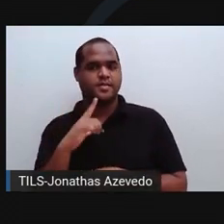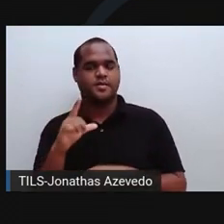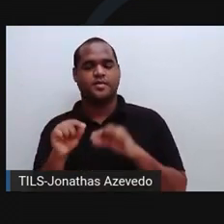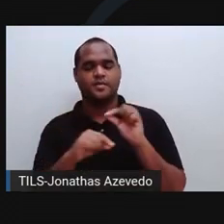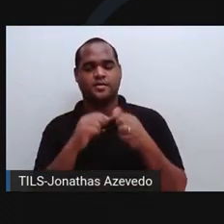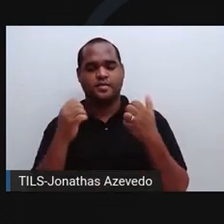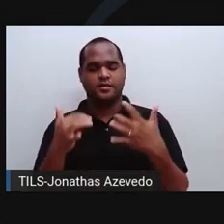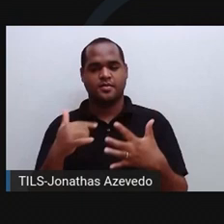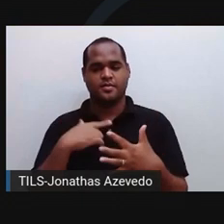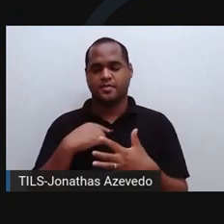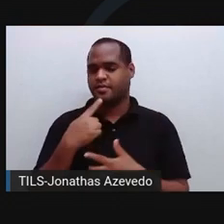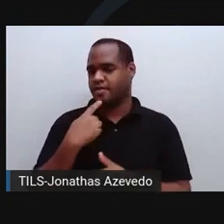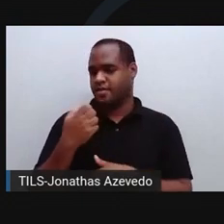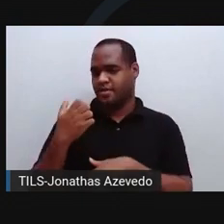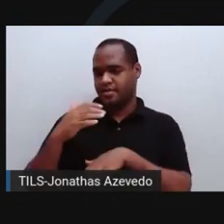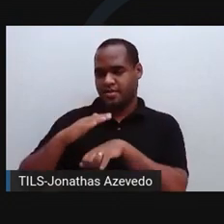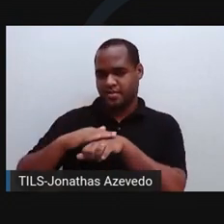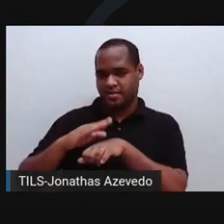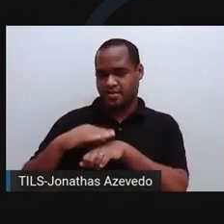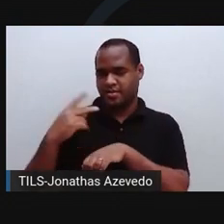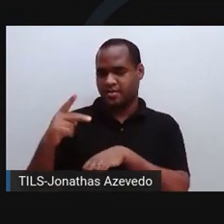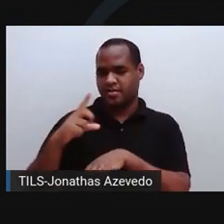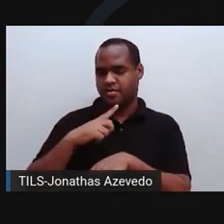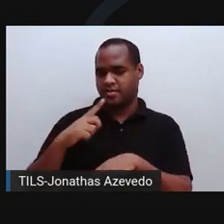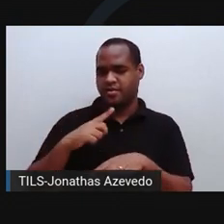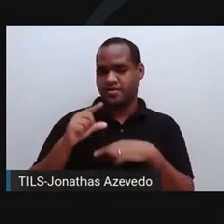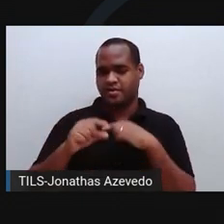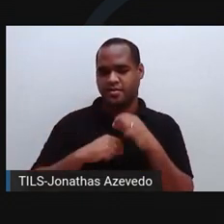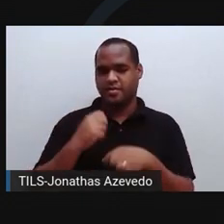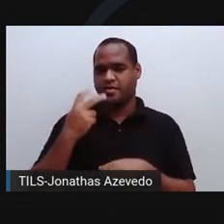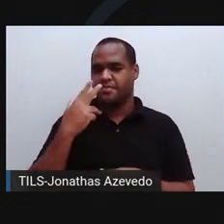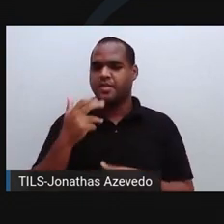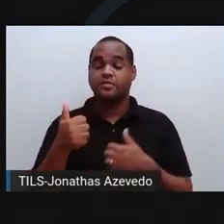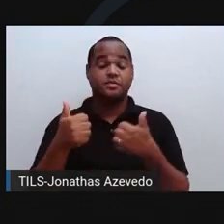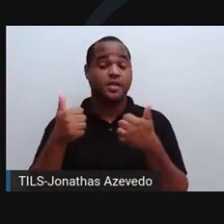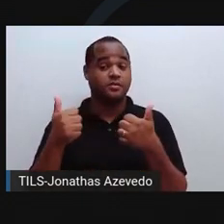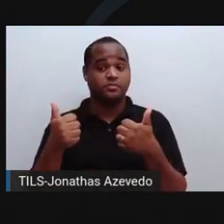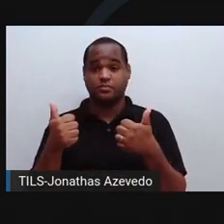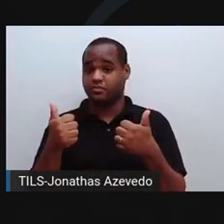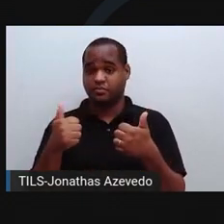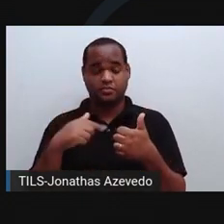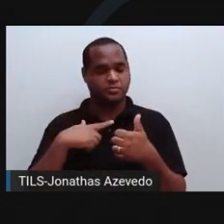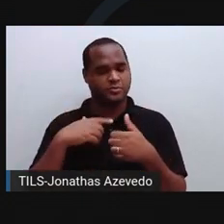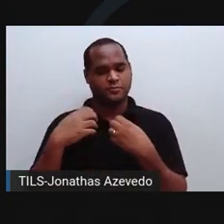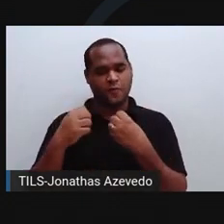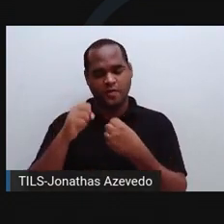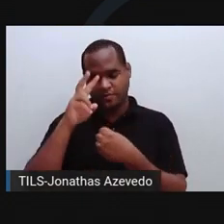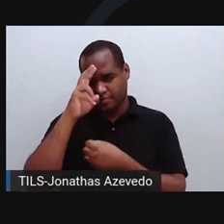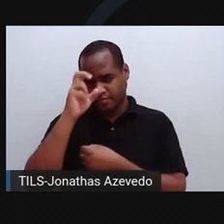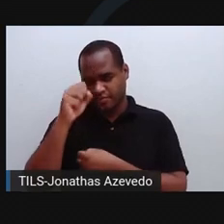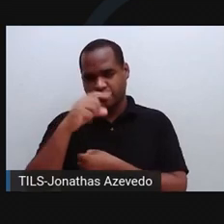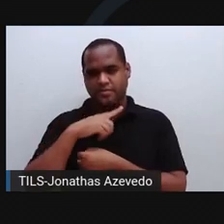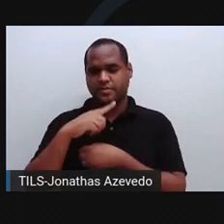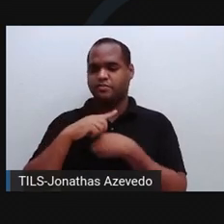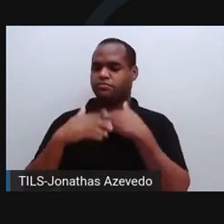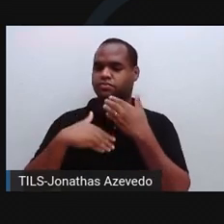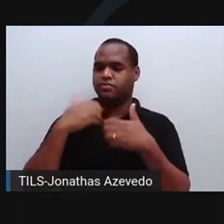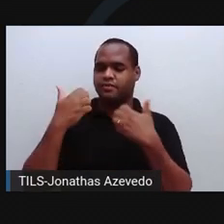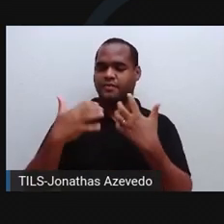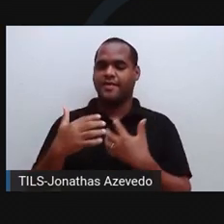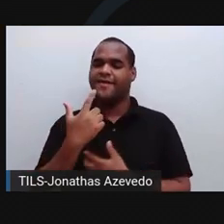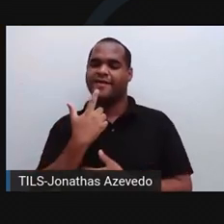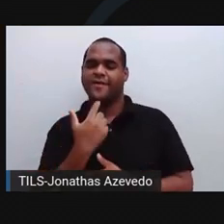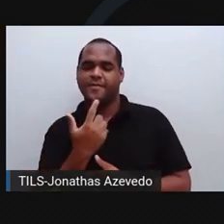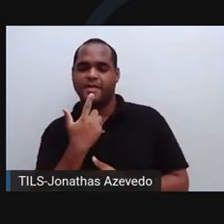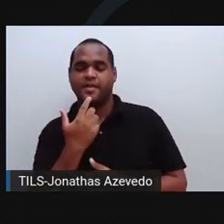neurônio pós-sináptico fique menos propenso a gerar um potencial de ação, como indicado pela cor vermelha. Os dois sinais se